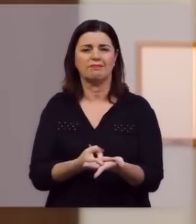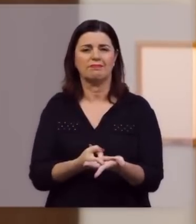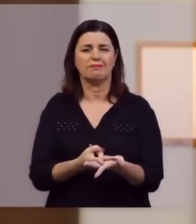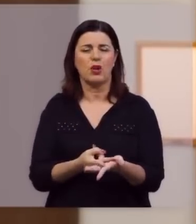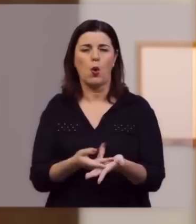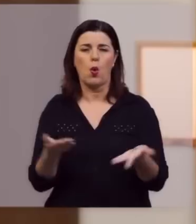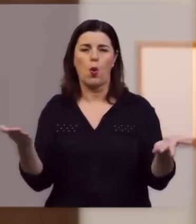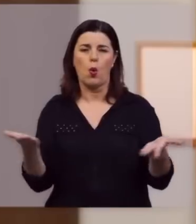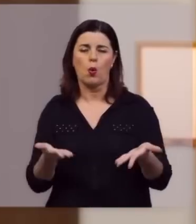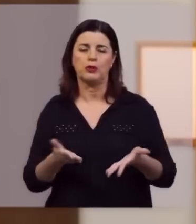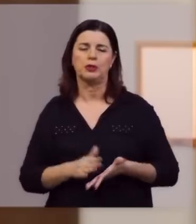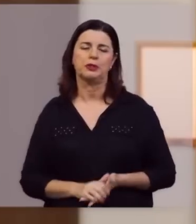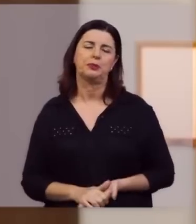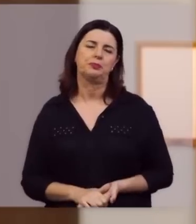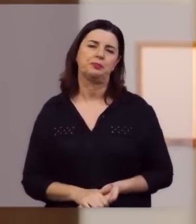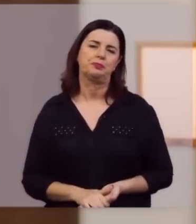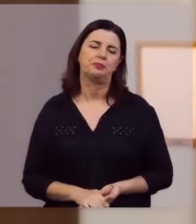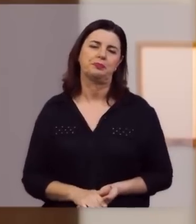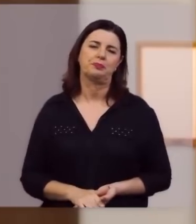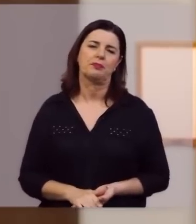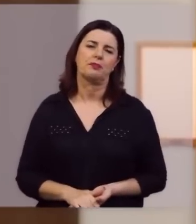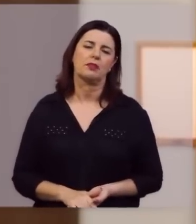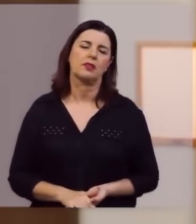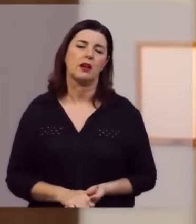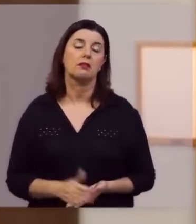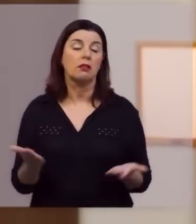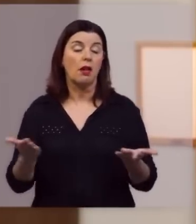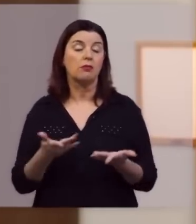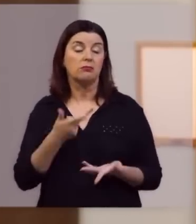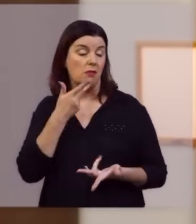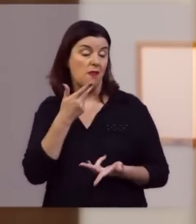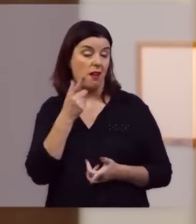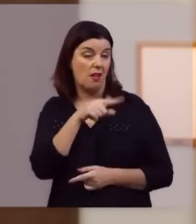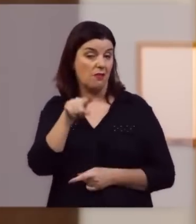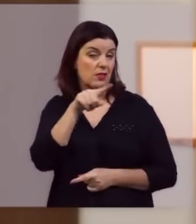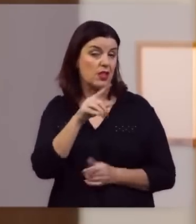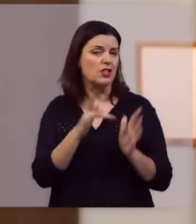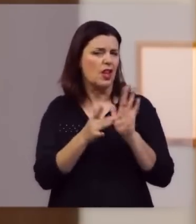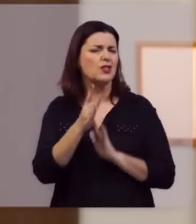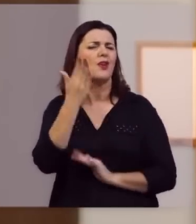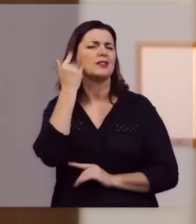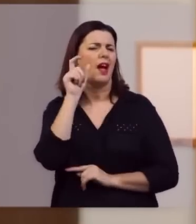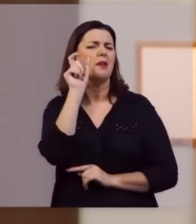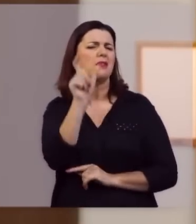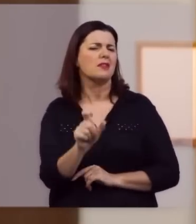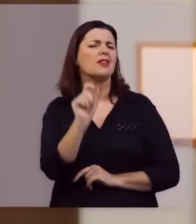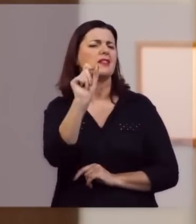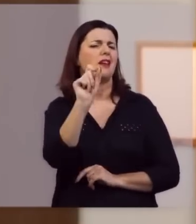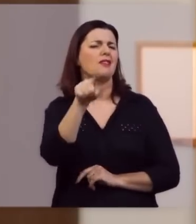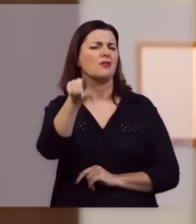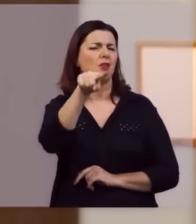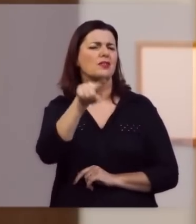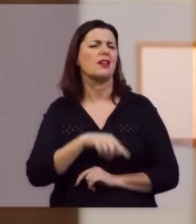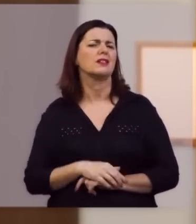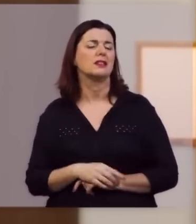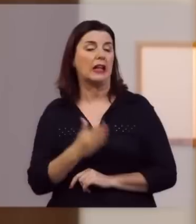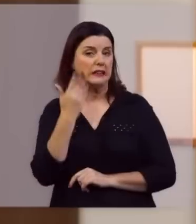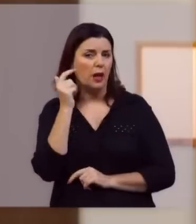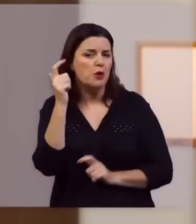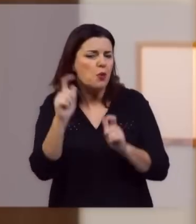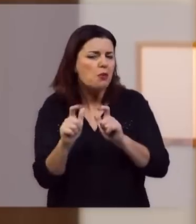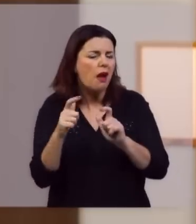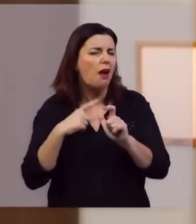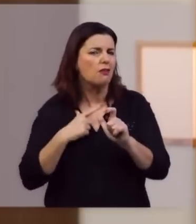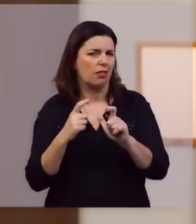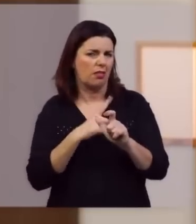no presente. Então, preciso lhe dizer que Jesus sabe quem é você. sabe de onde você